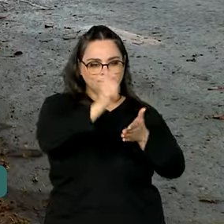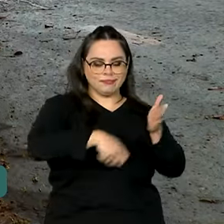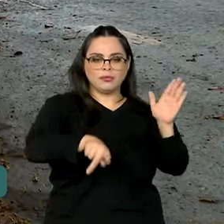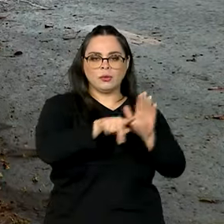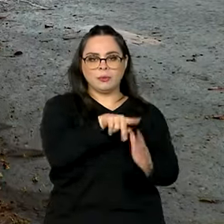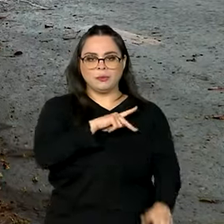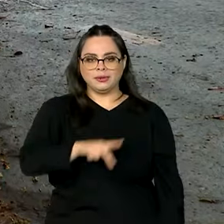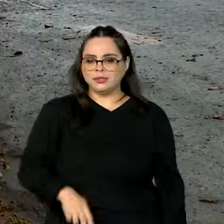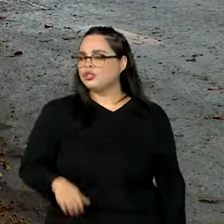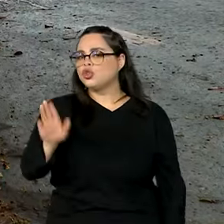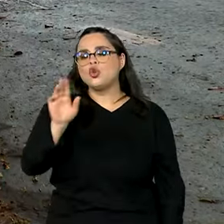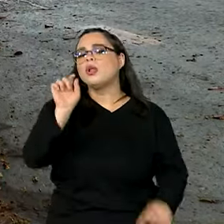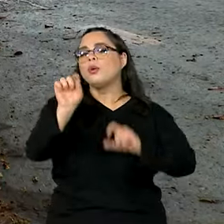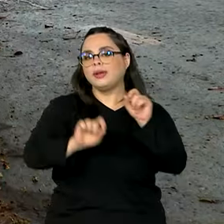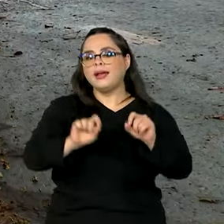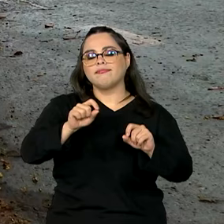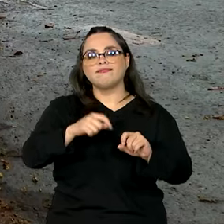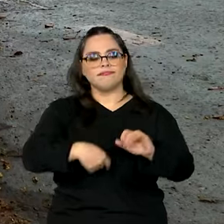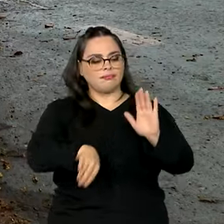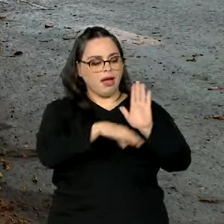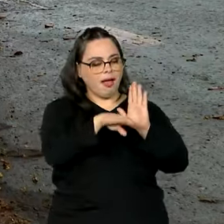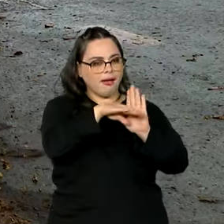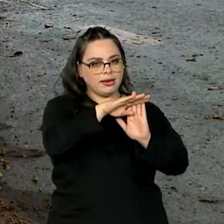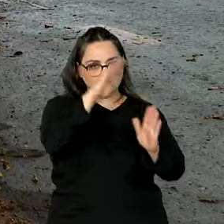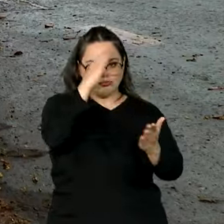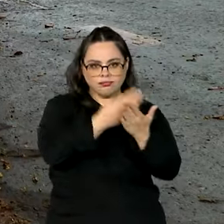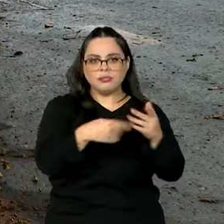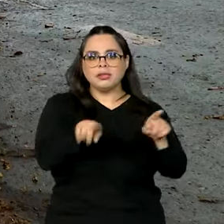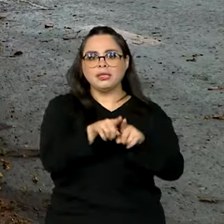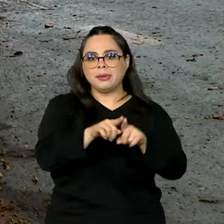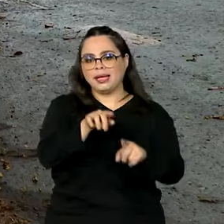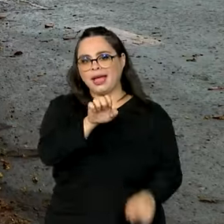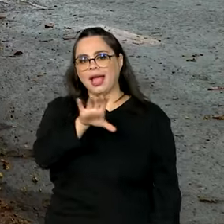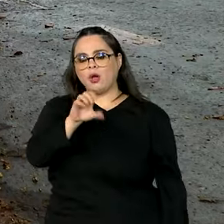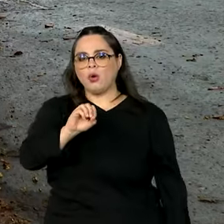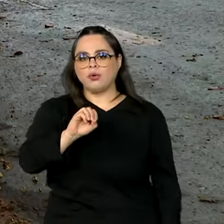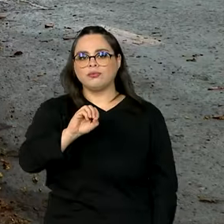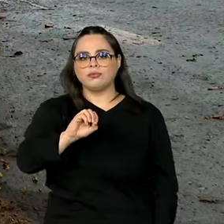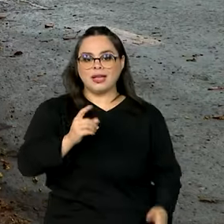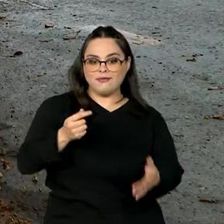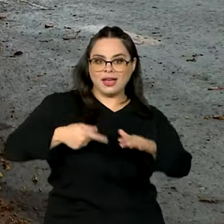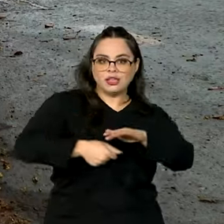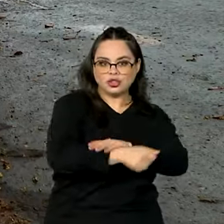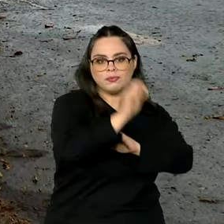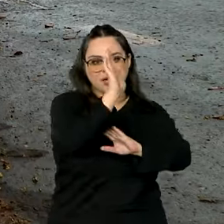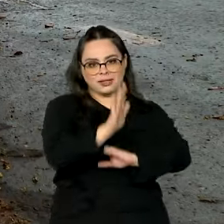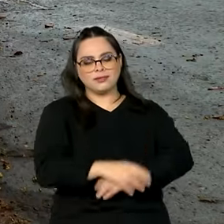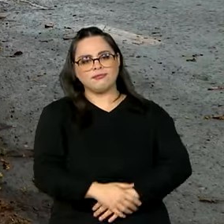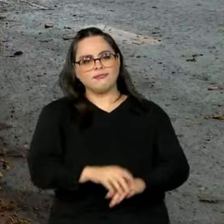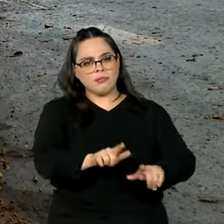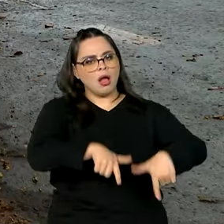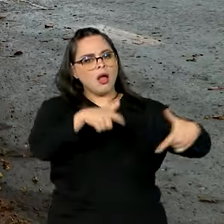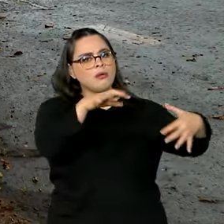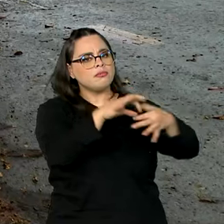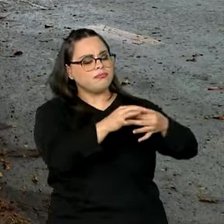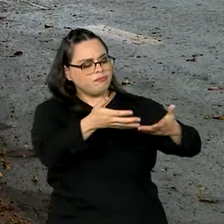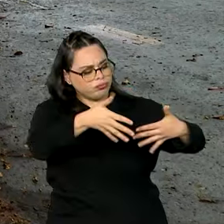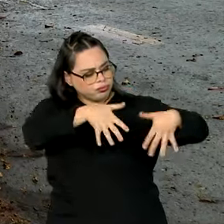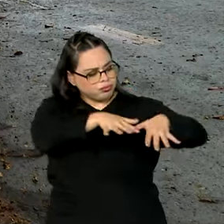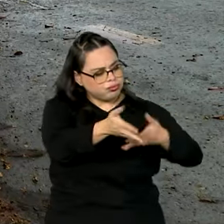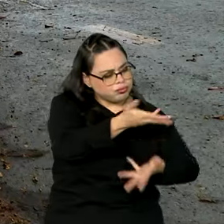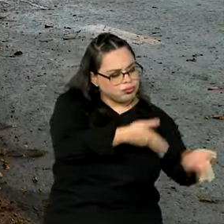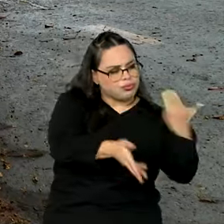Lula institui o programa Acredita e o programa Eco Invest Brasil. As ações são voltadas para a inclusão produtiva e a